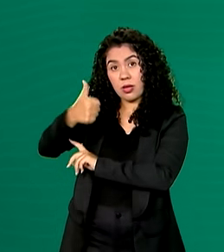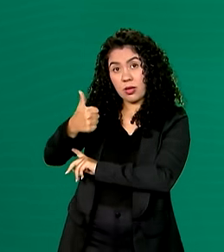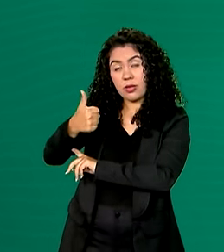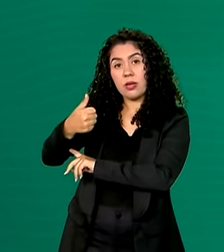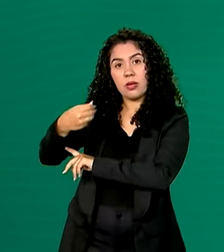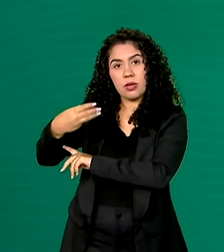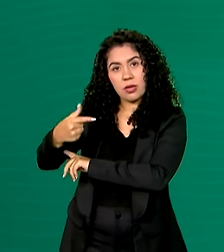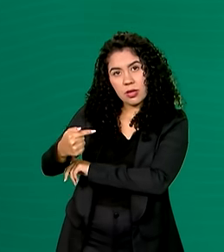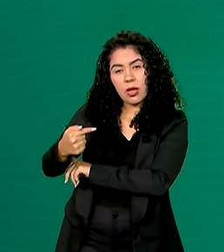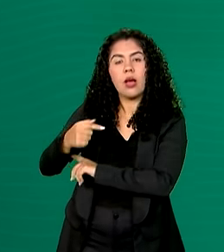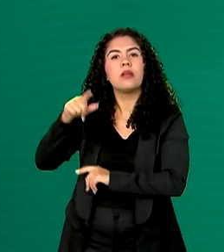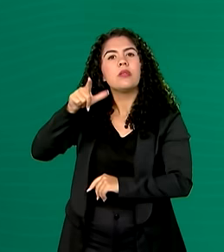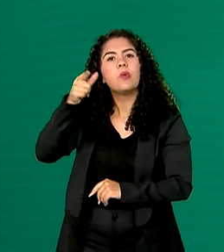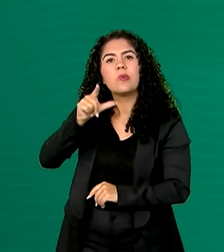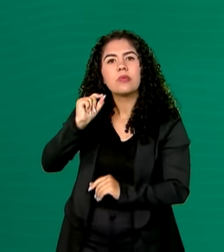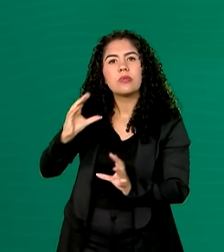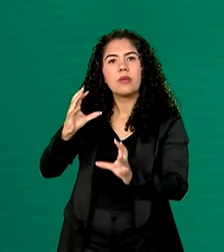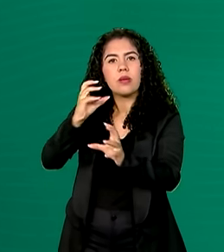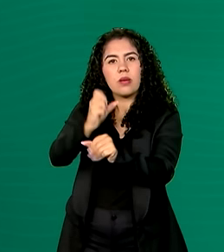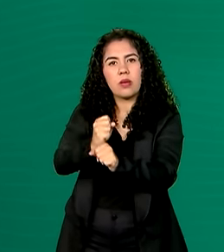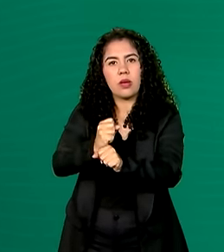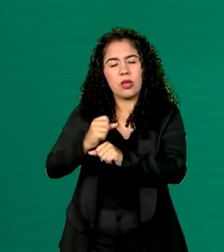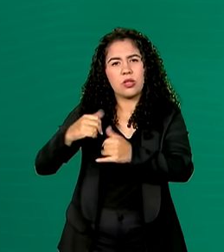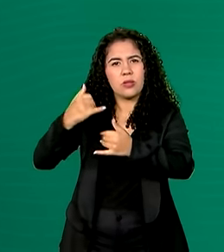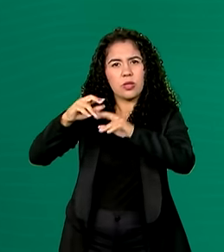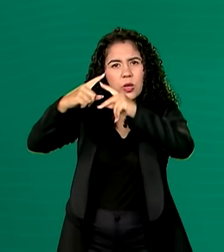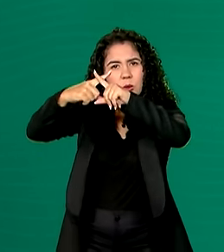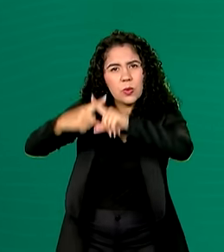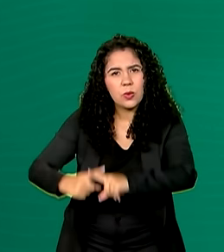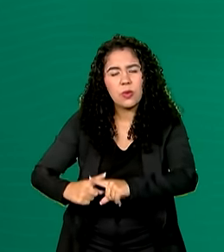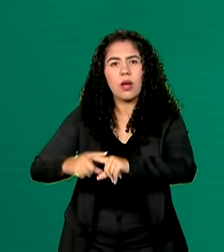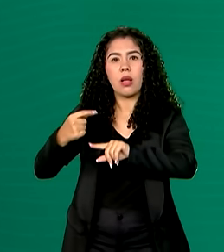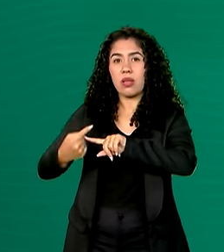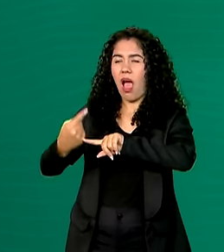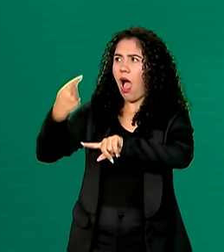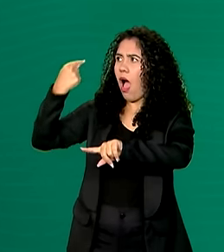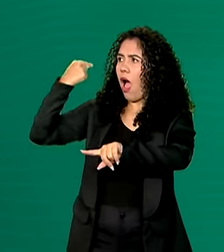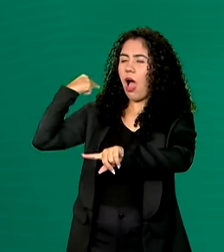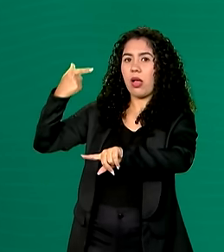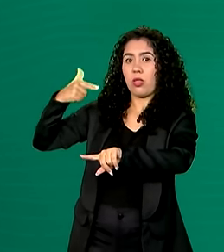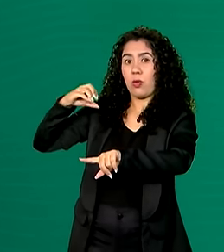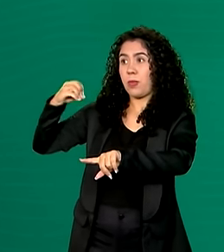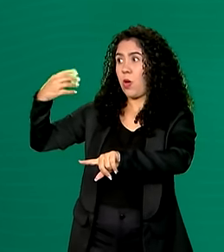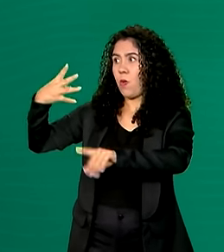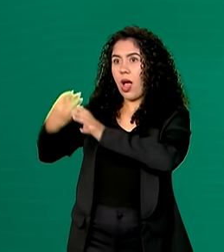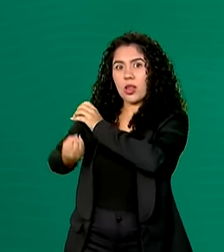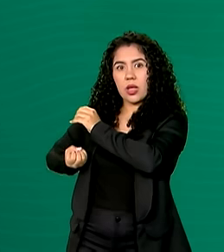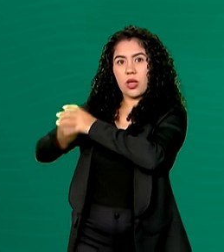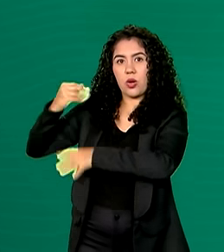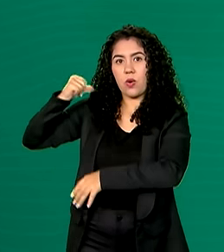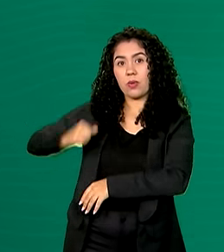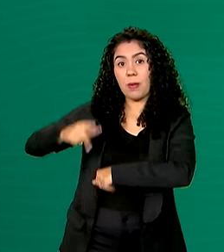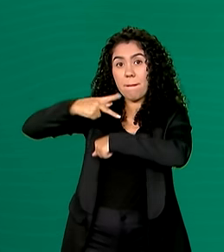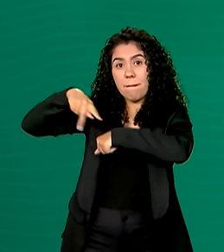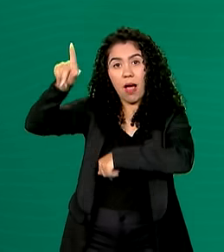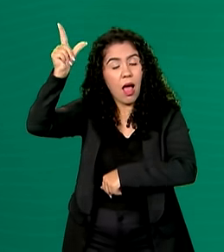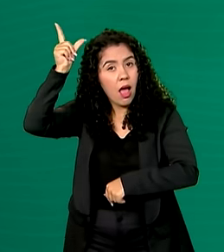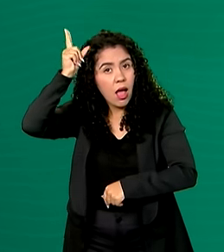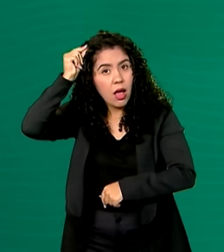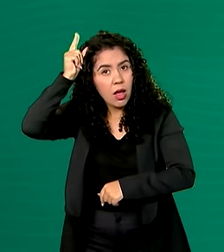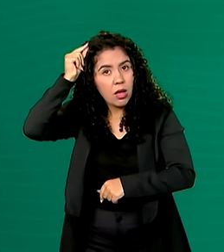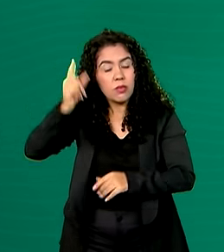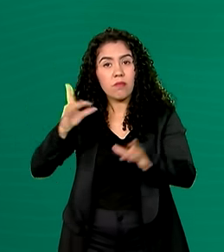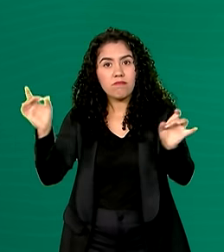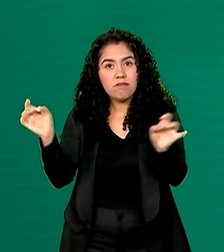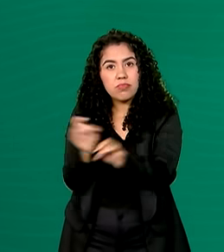do ranking mundial de paradesporto. No ano de criação do Bolsa Atleta, em 2004, em Atenas, o país terminou a